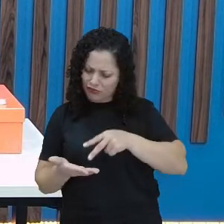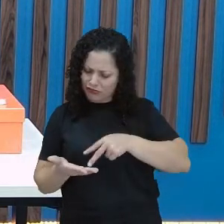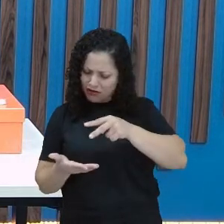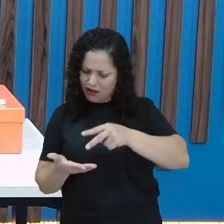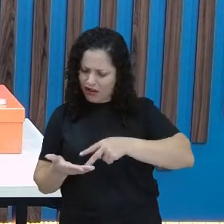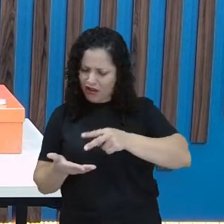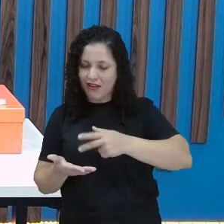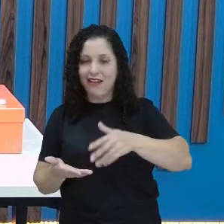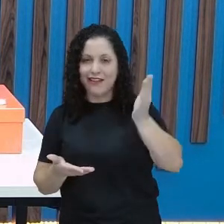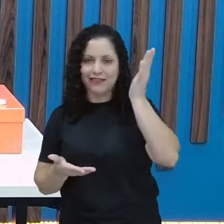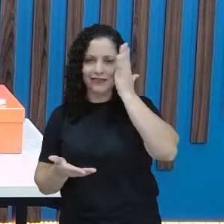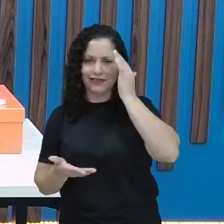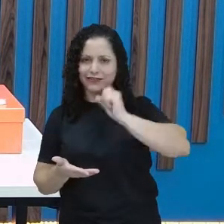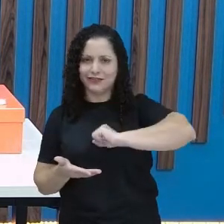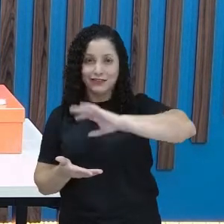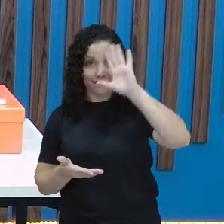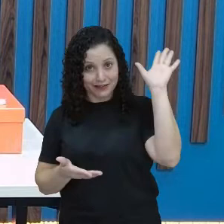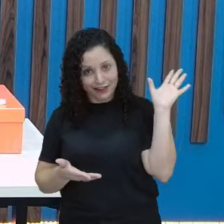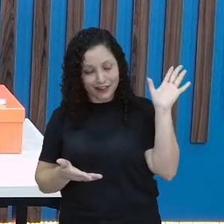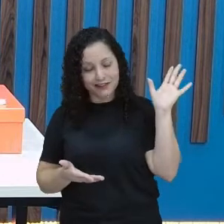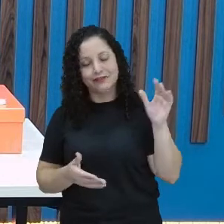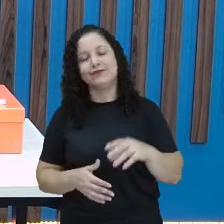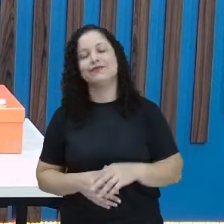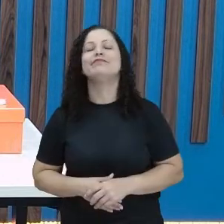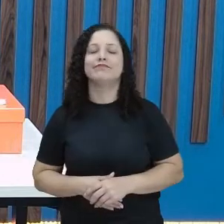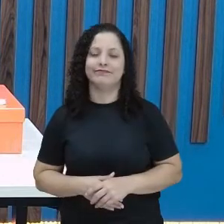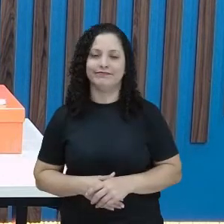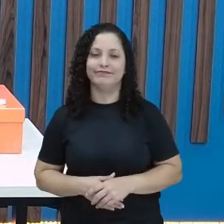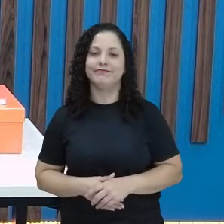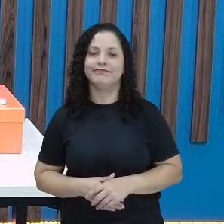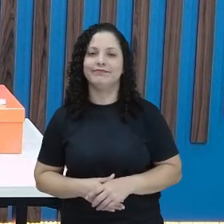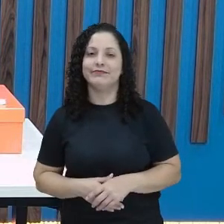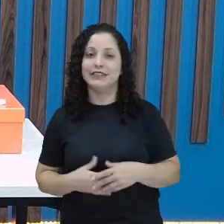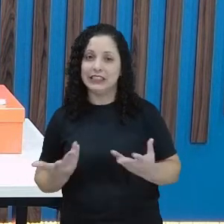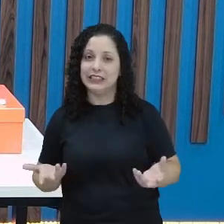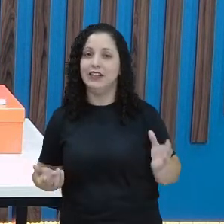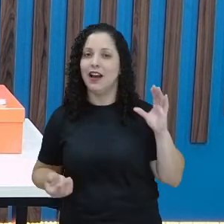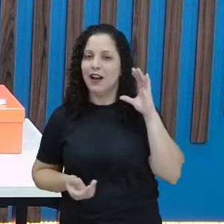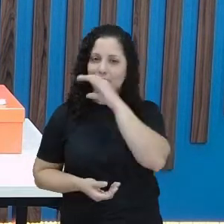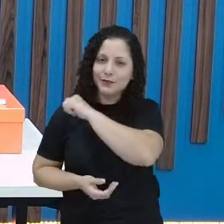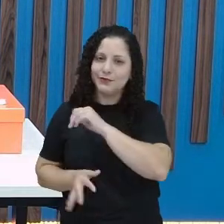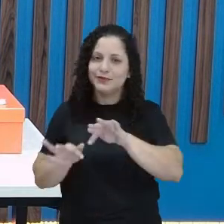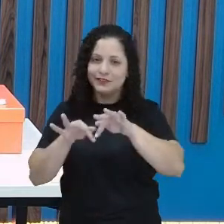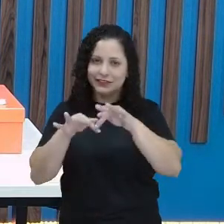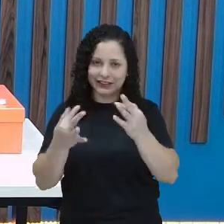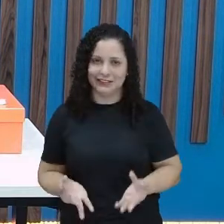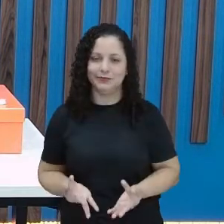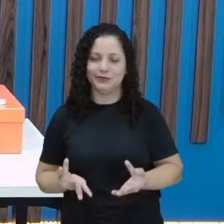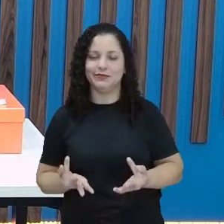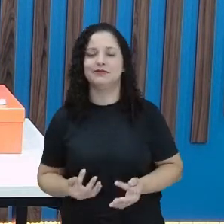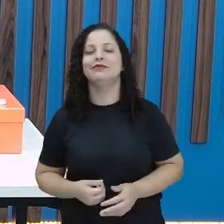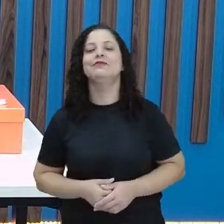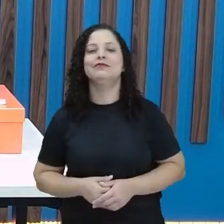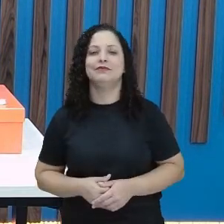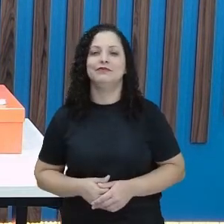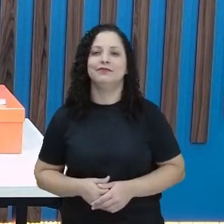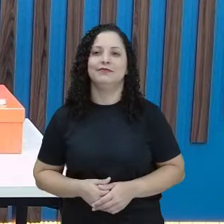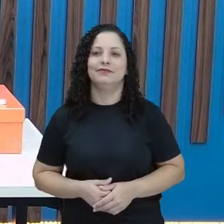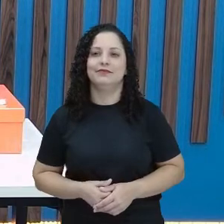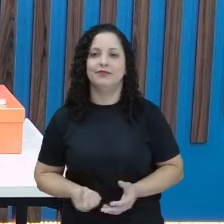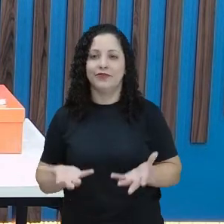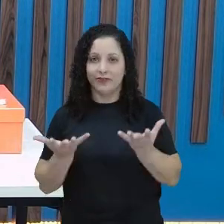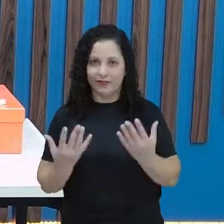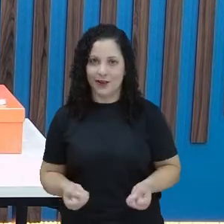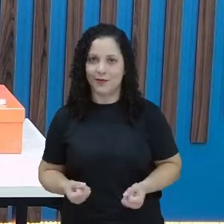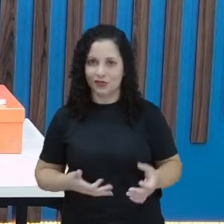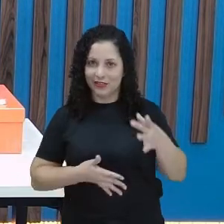a leitura, não é? E consiga entender de forma clara, simples e objetiva. Vamos